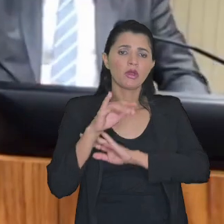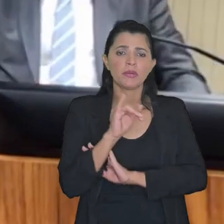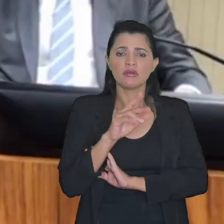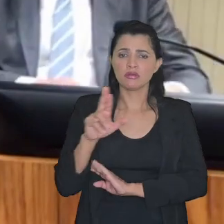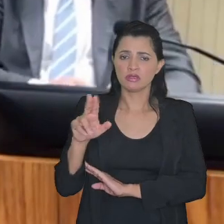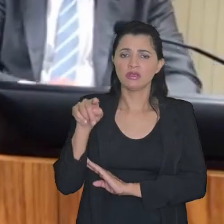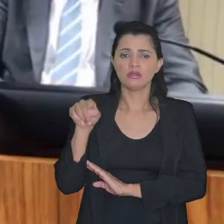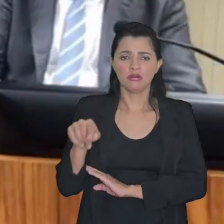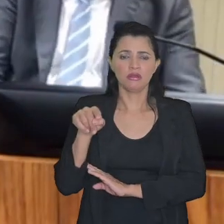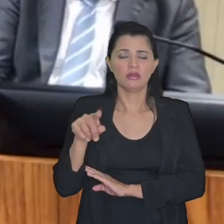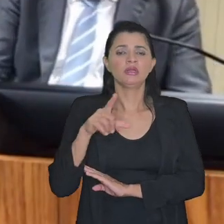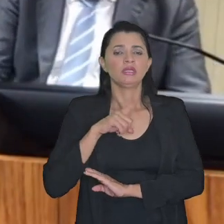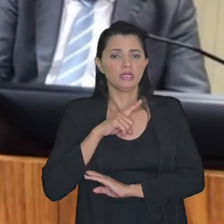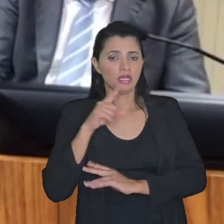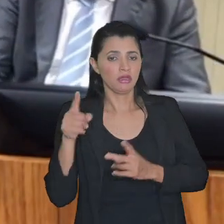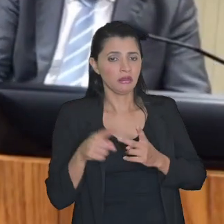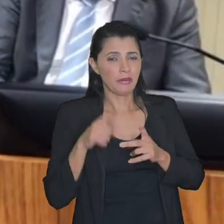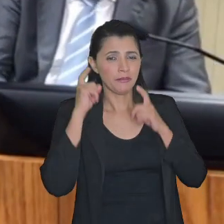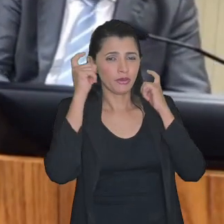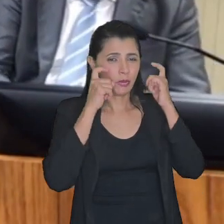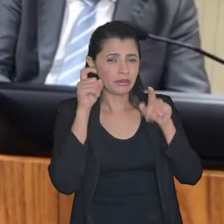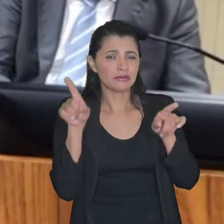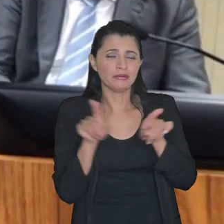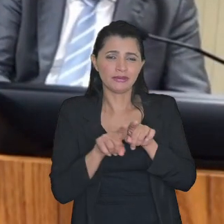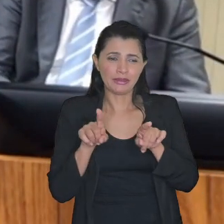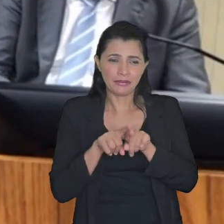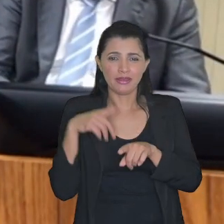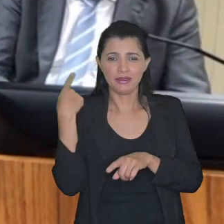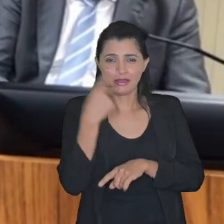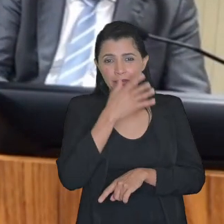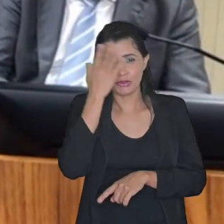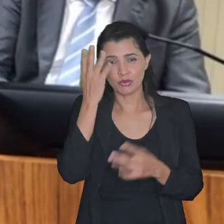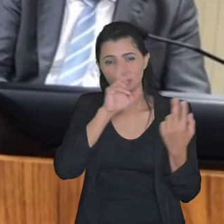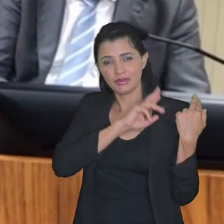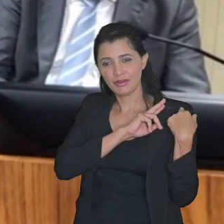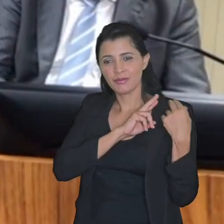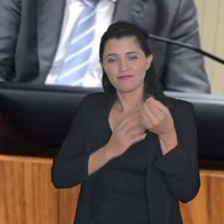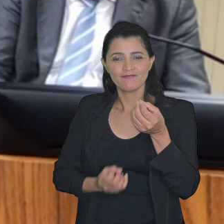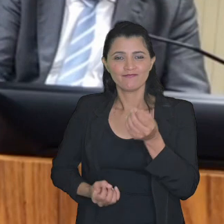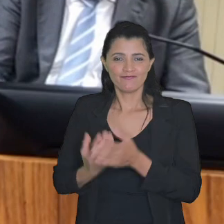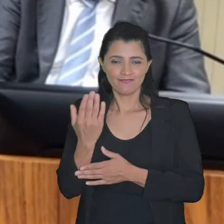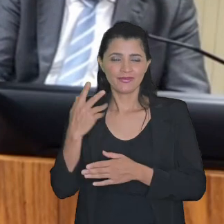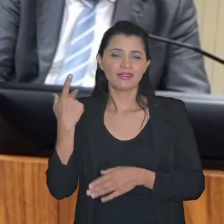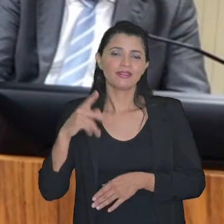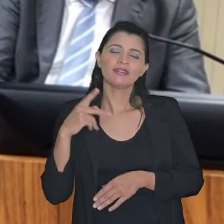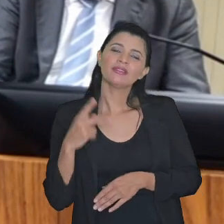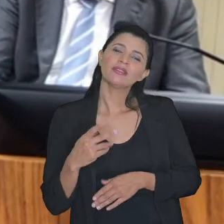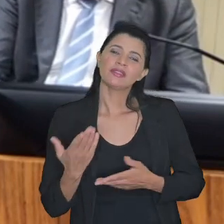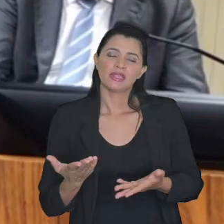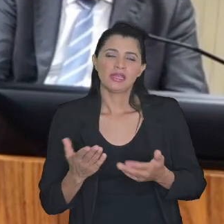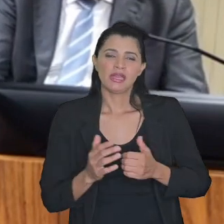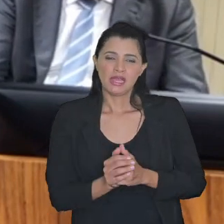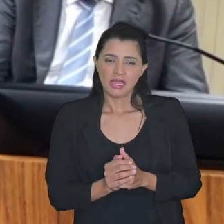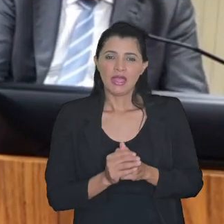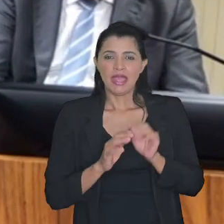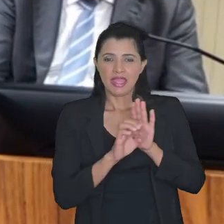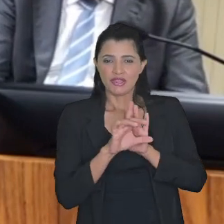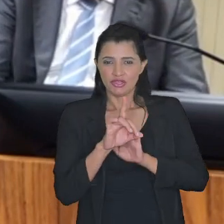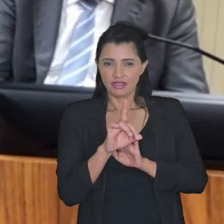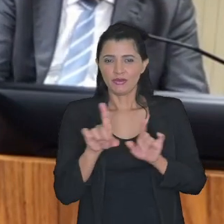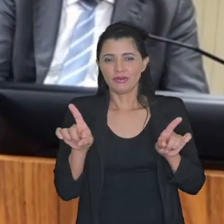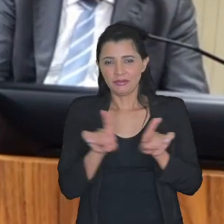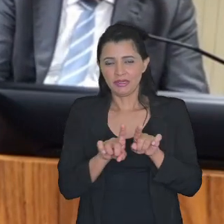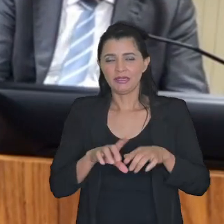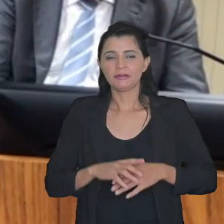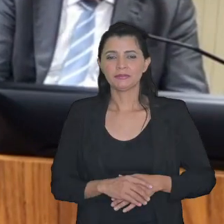receita ele demanda uma preocupação muito grande dos responsáveis pela produção das dos editais